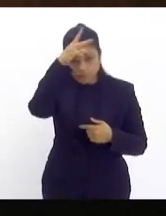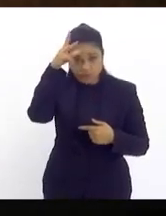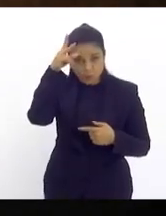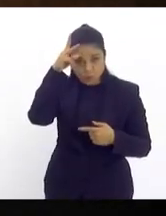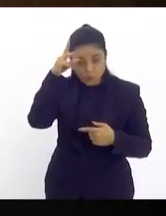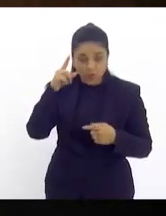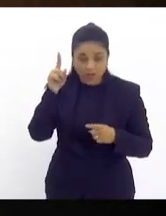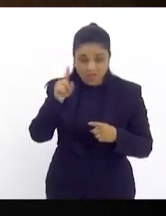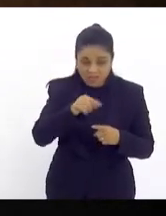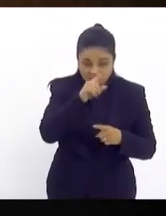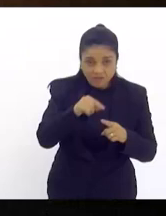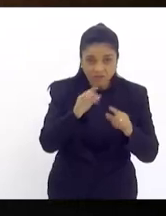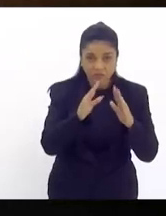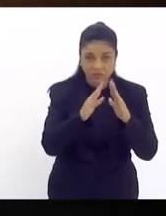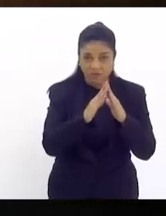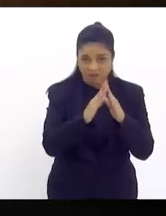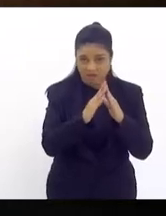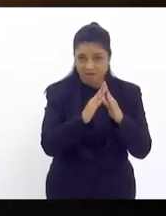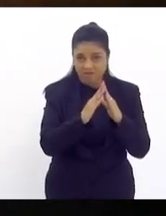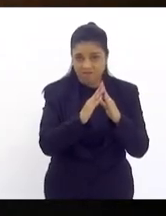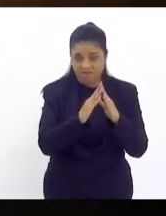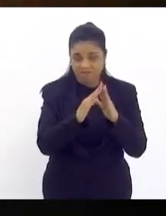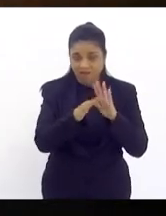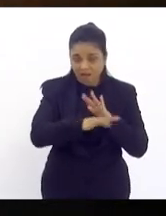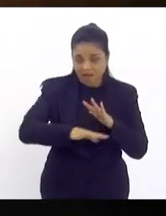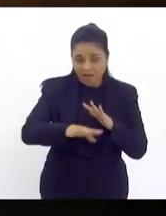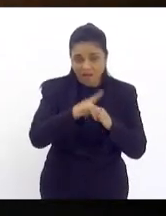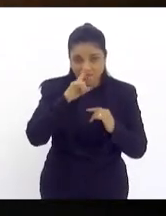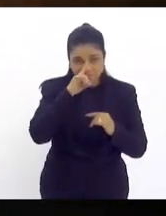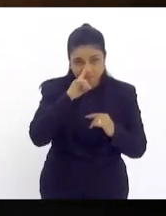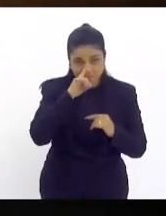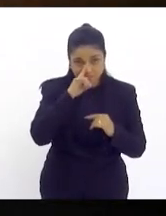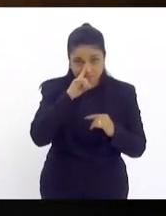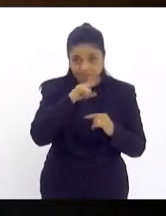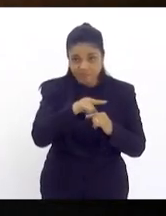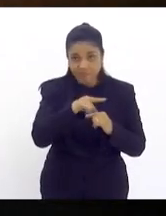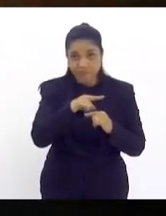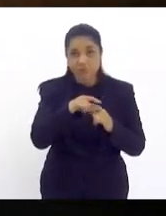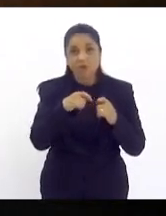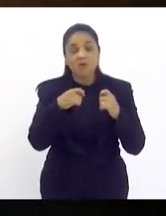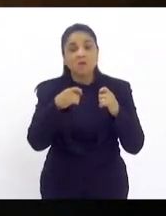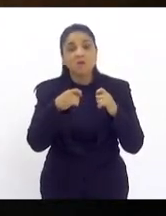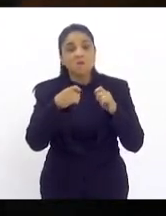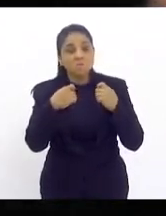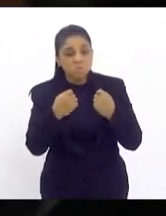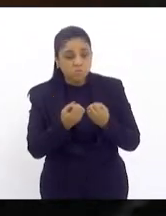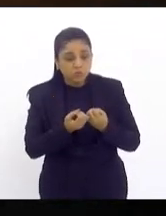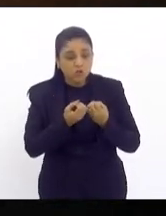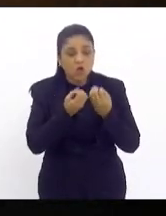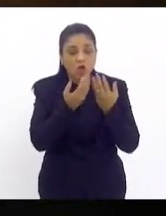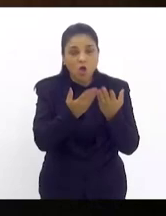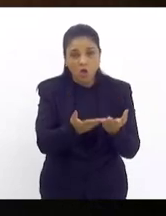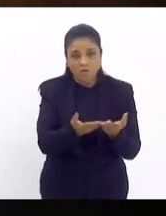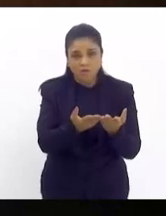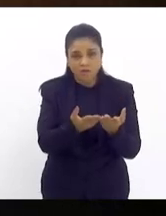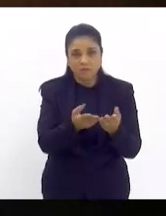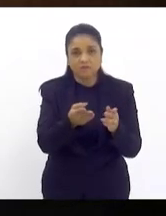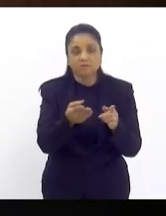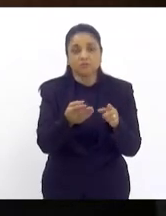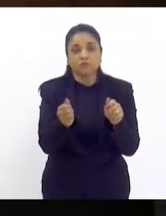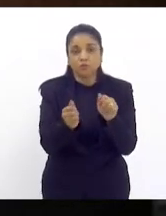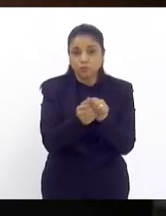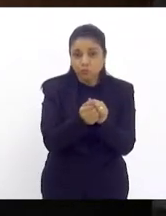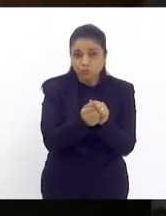moradia em área de risco automaticamente pudesse ofertar esse benefício